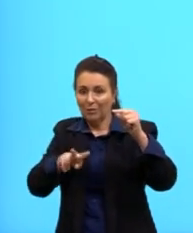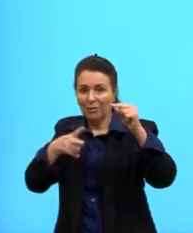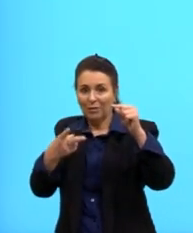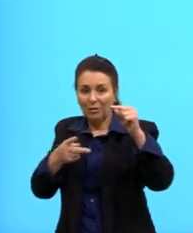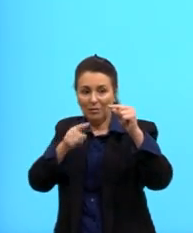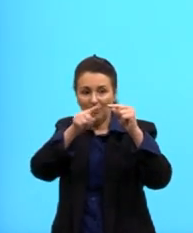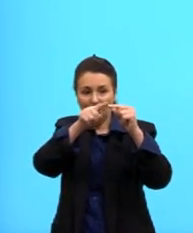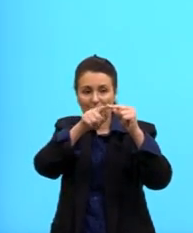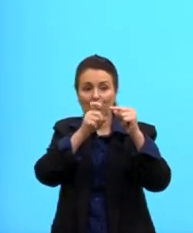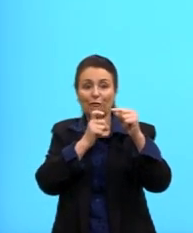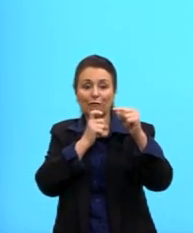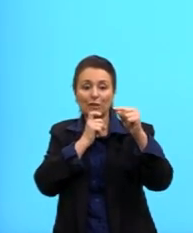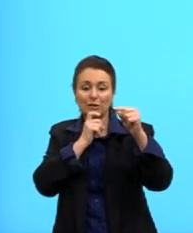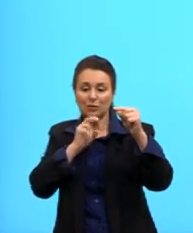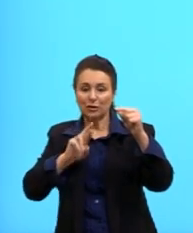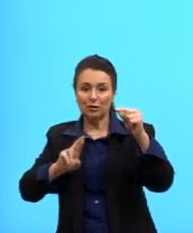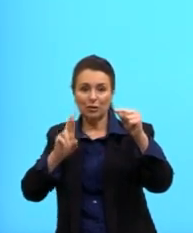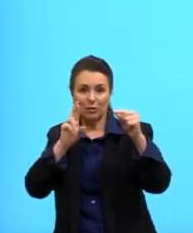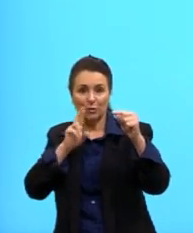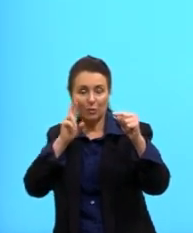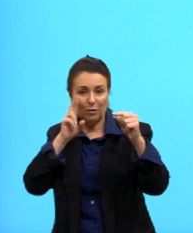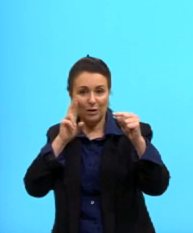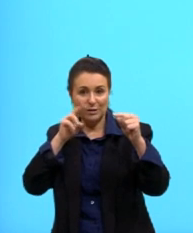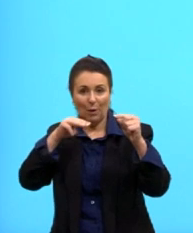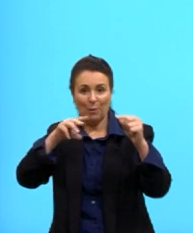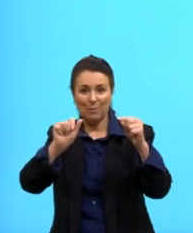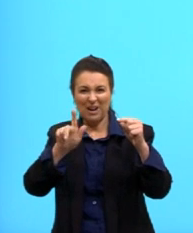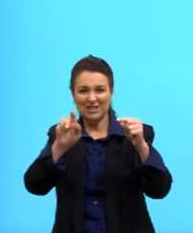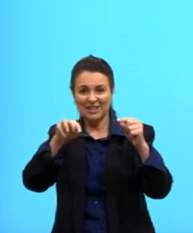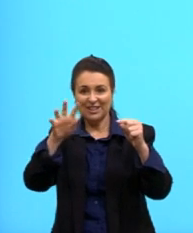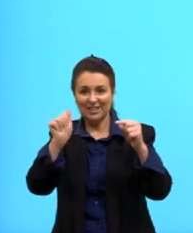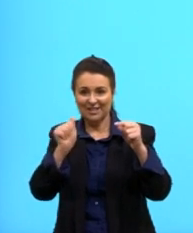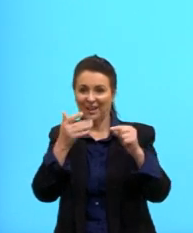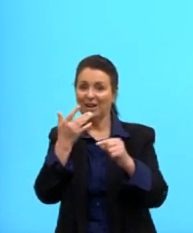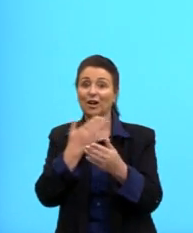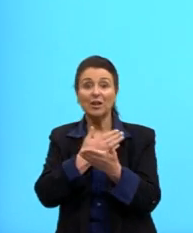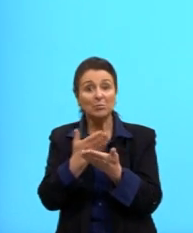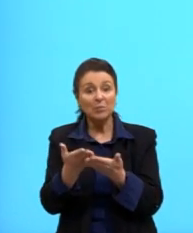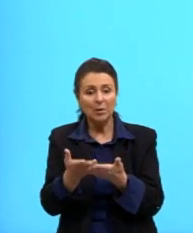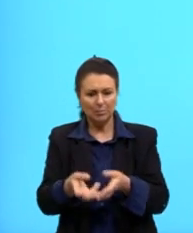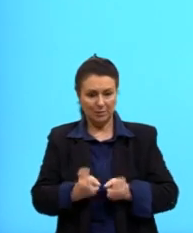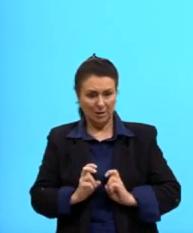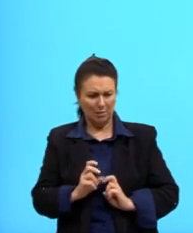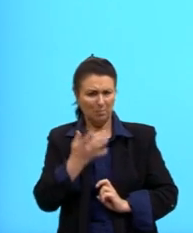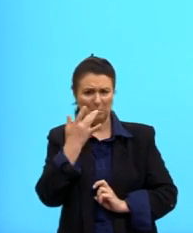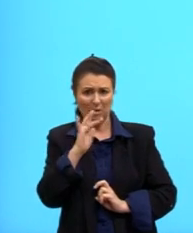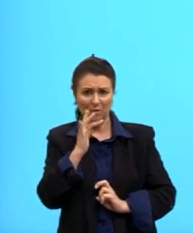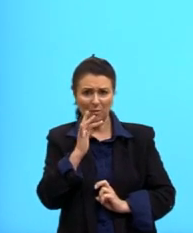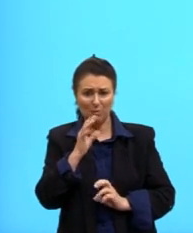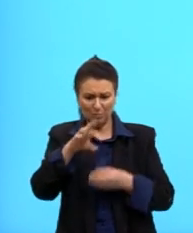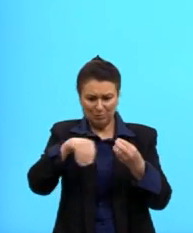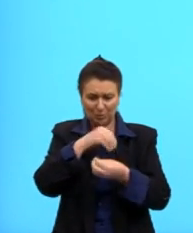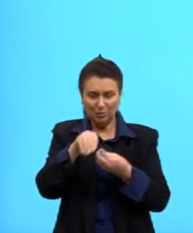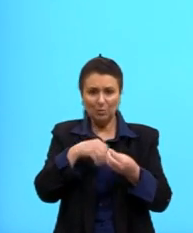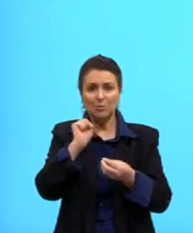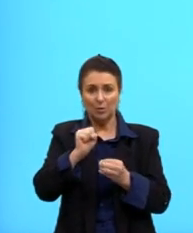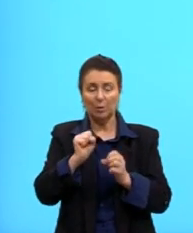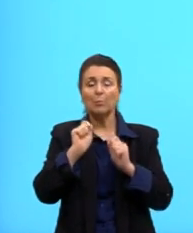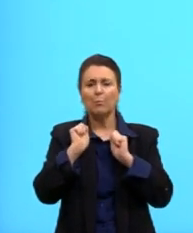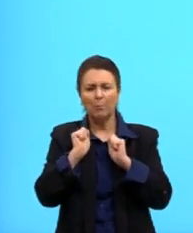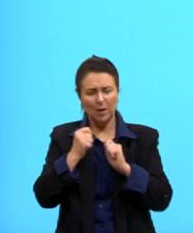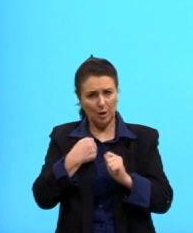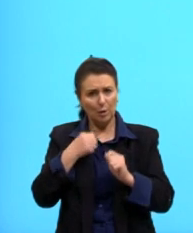o verde e o rosa, né, o magenta. Vai dar branco, certo? E eu também posso montar